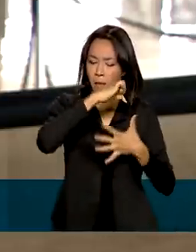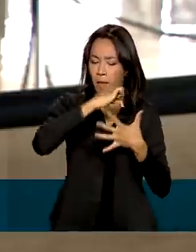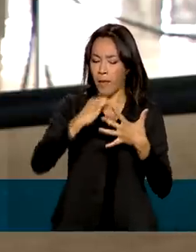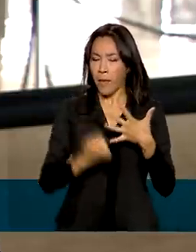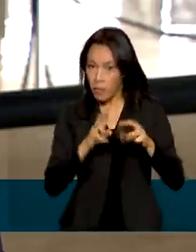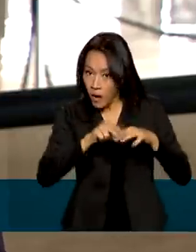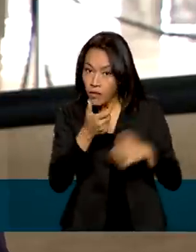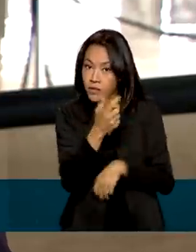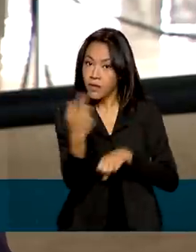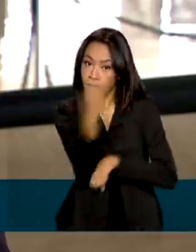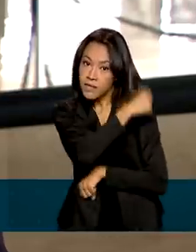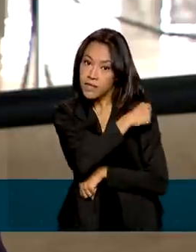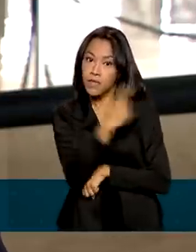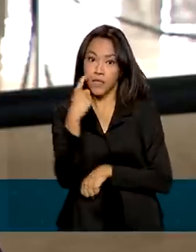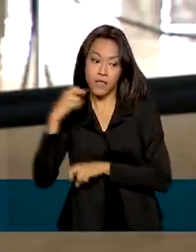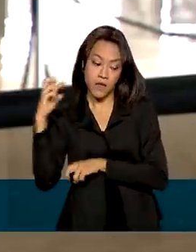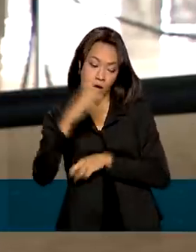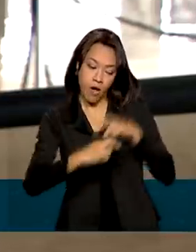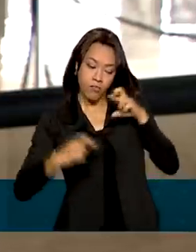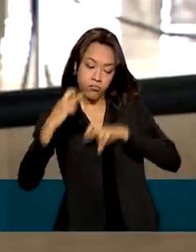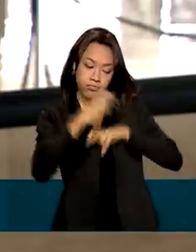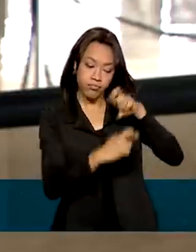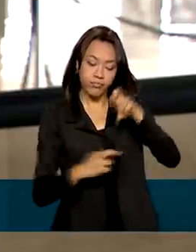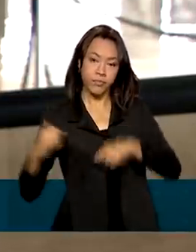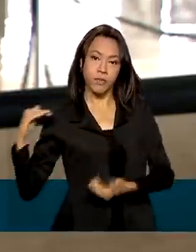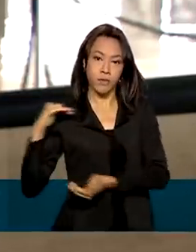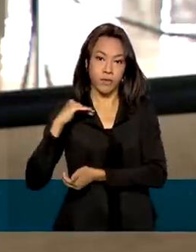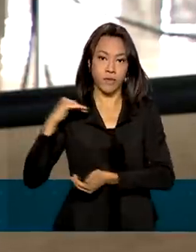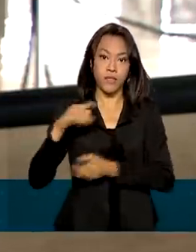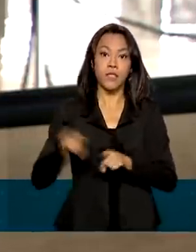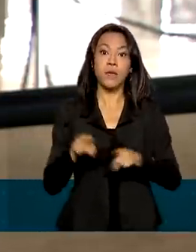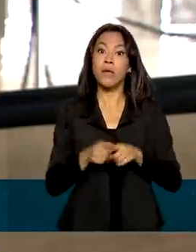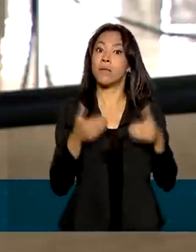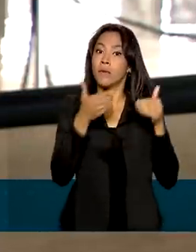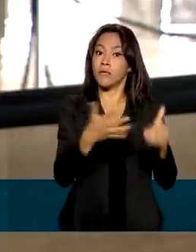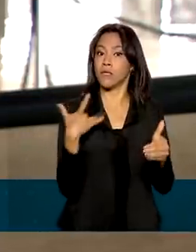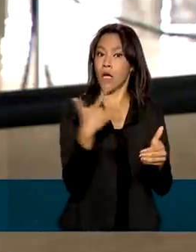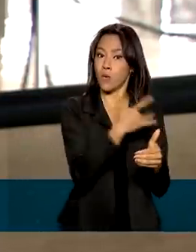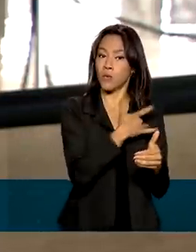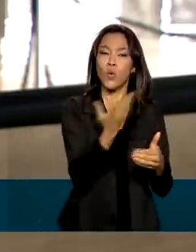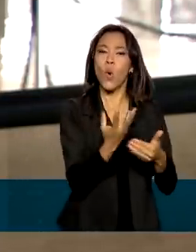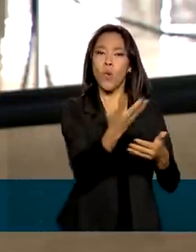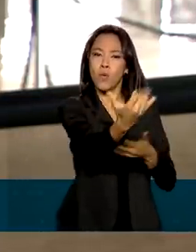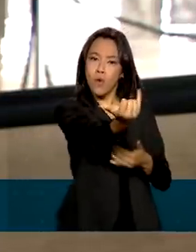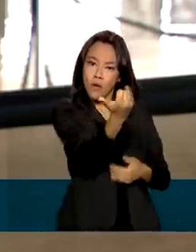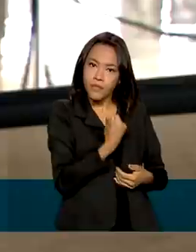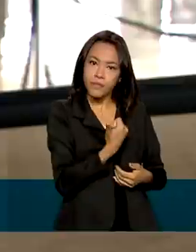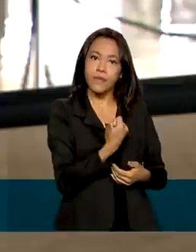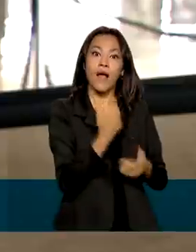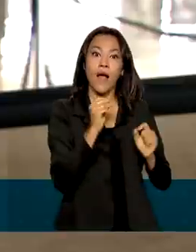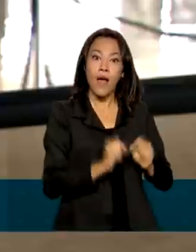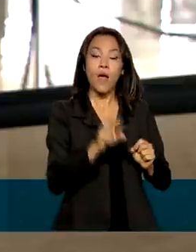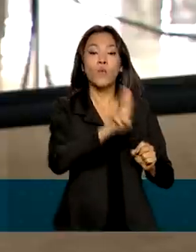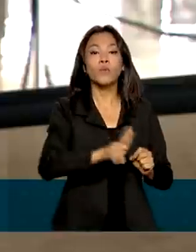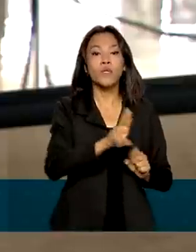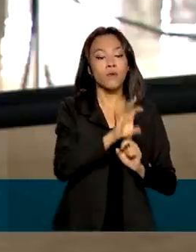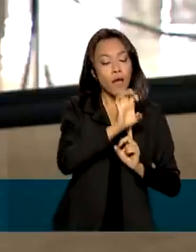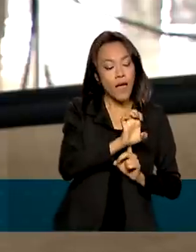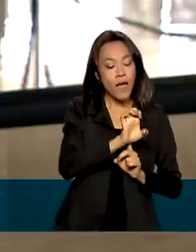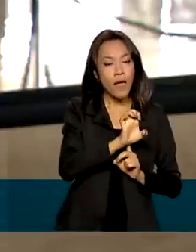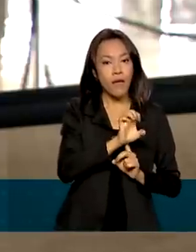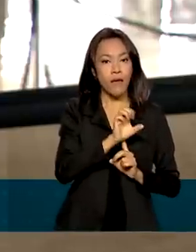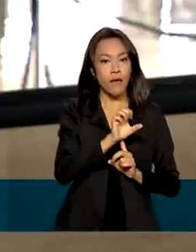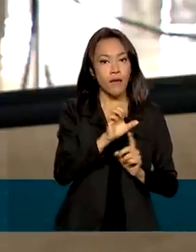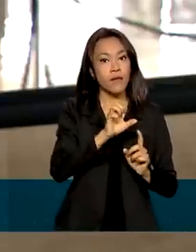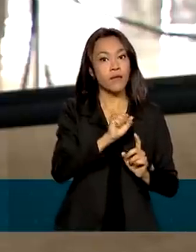Ministério da Saúde quanto pela Anvisa. No caso do Ministério da Saúde, as notificações são feitas pelo sistema ESUS Notifica e,